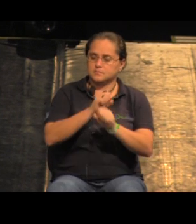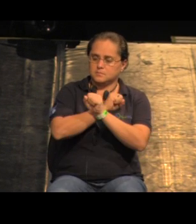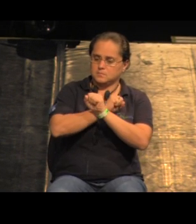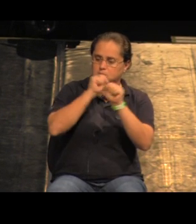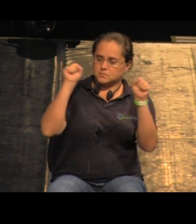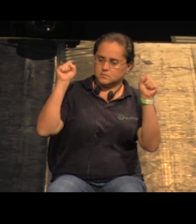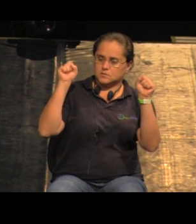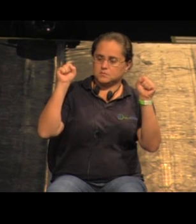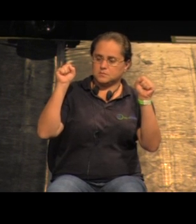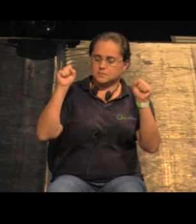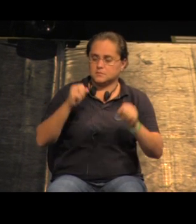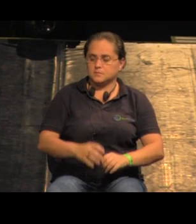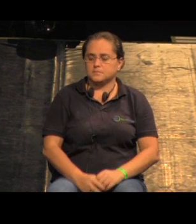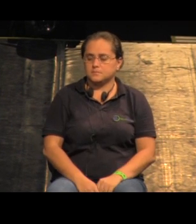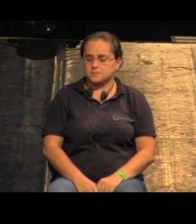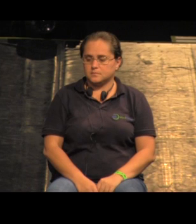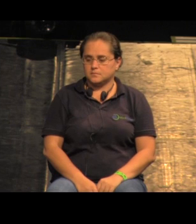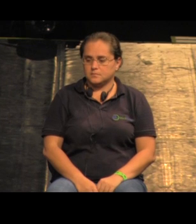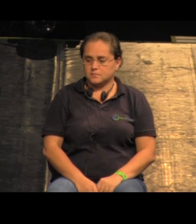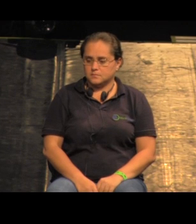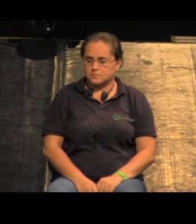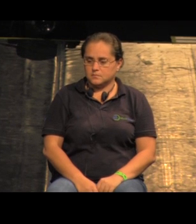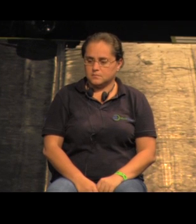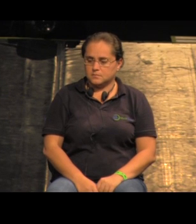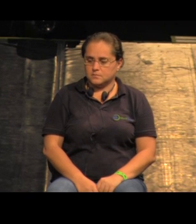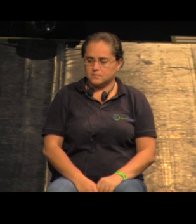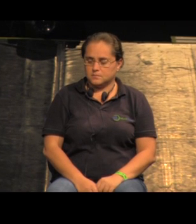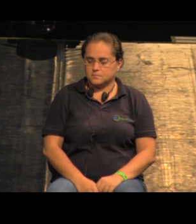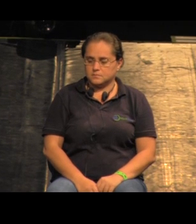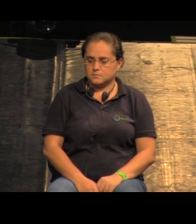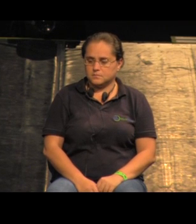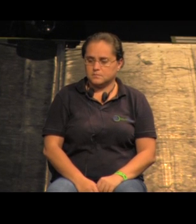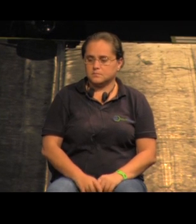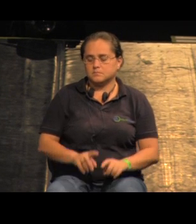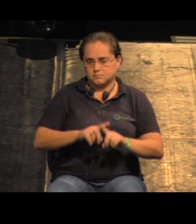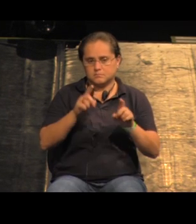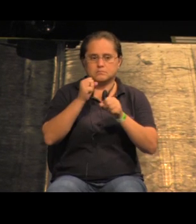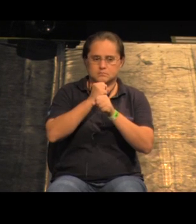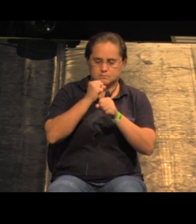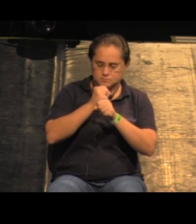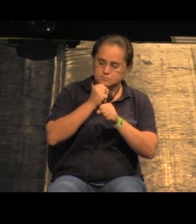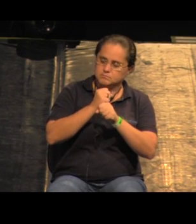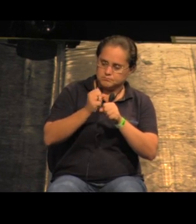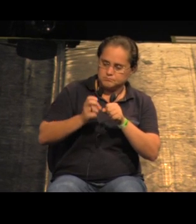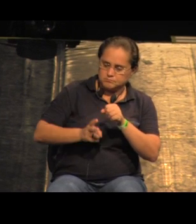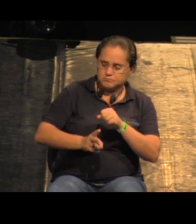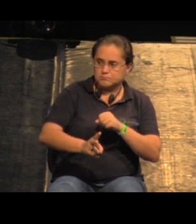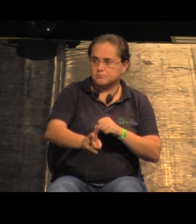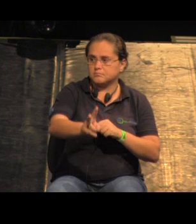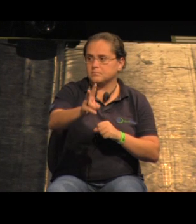manhã os caras estavam assim ou assim mas a obra caminhou apesar disso